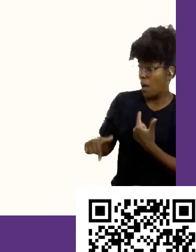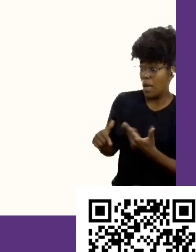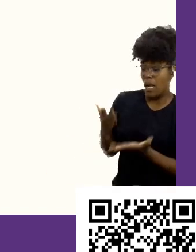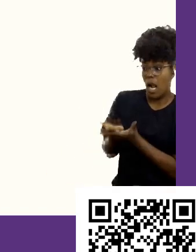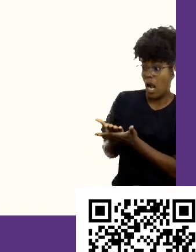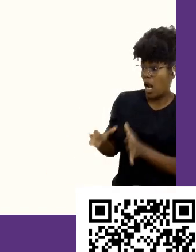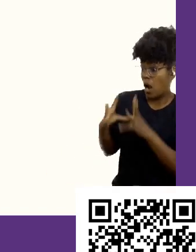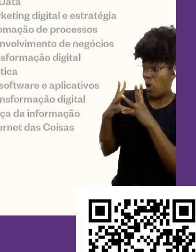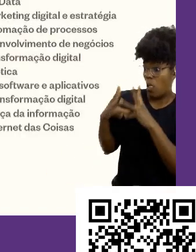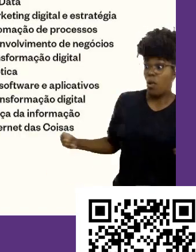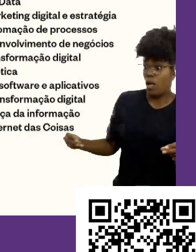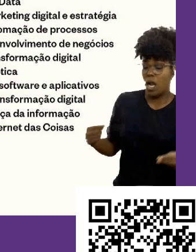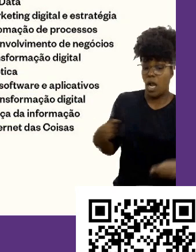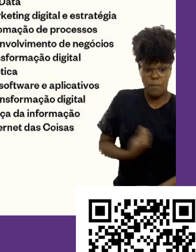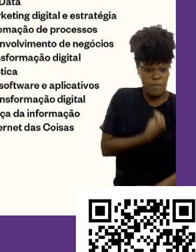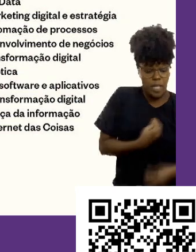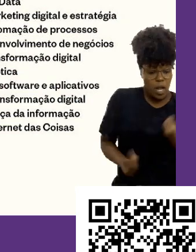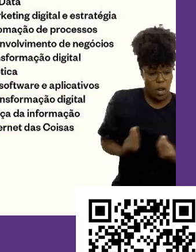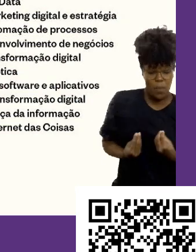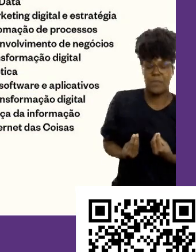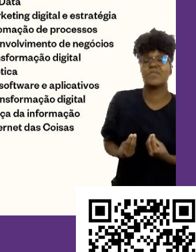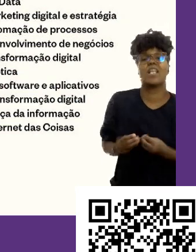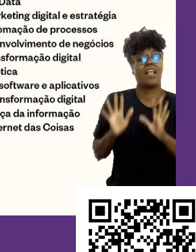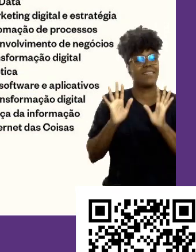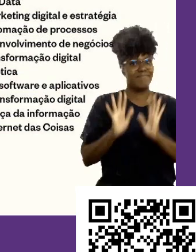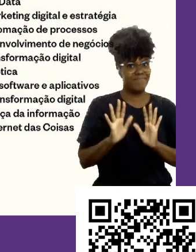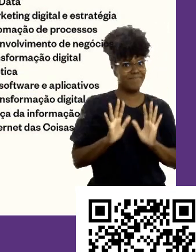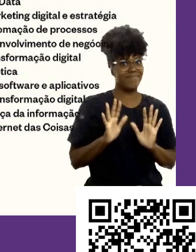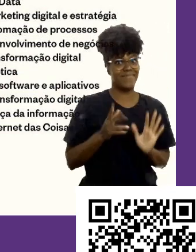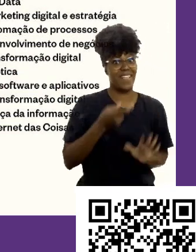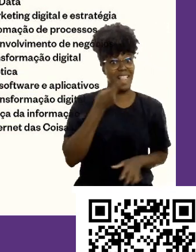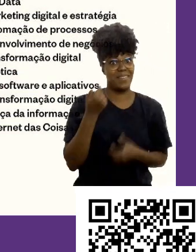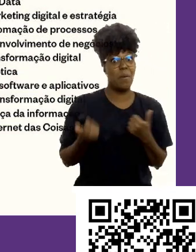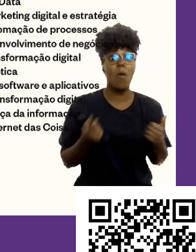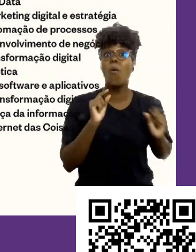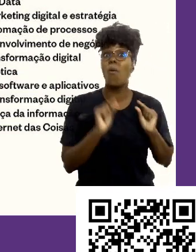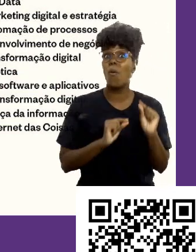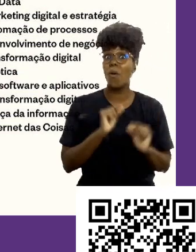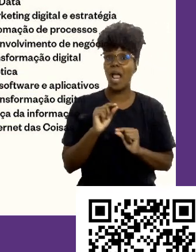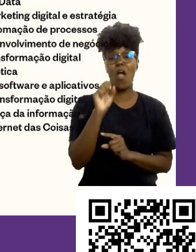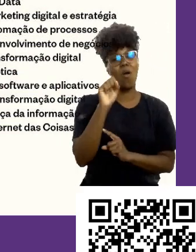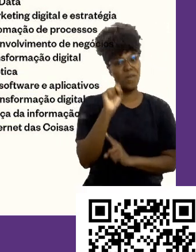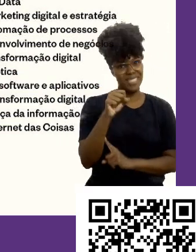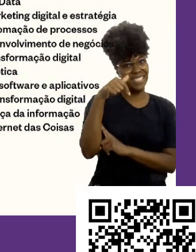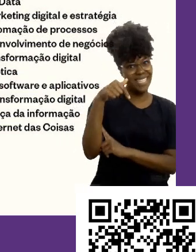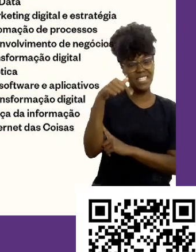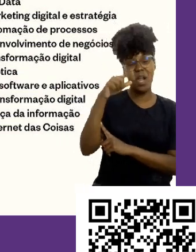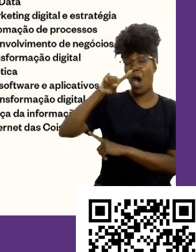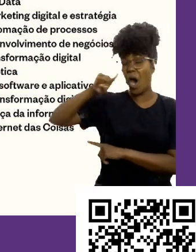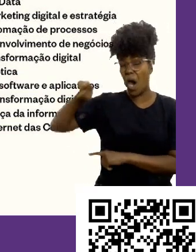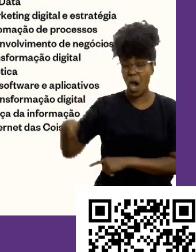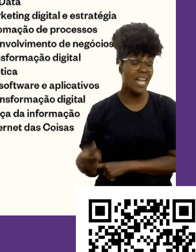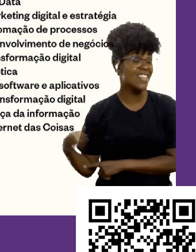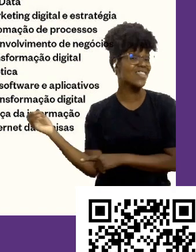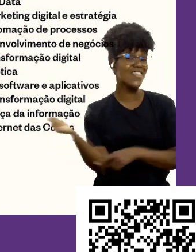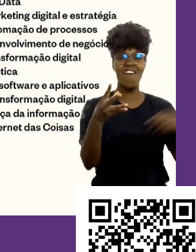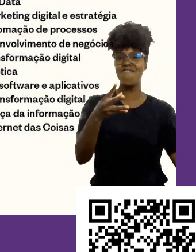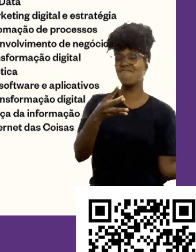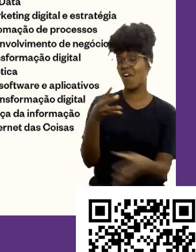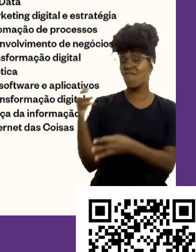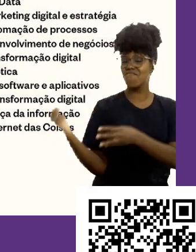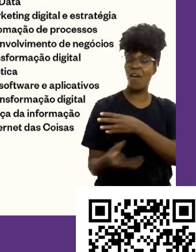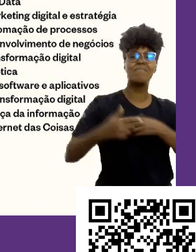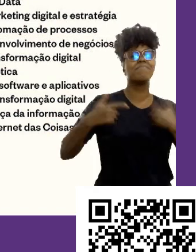vida? E aí é que vem a boa notícia, 97 milhões de novos empregos vão surgir, vão ter uma demanda